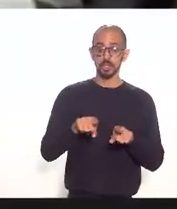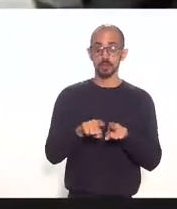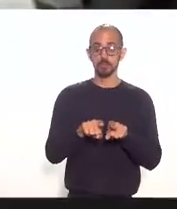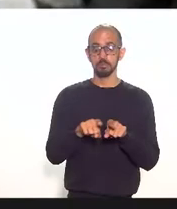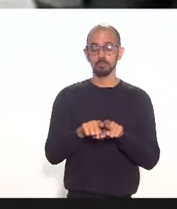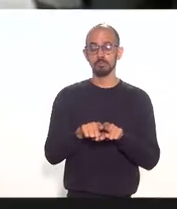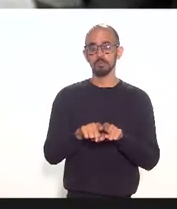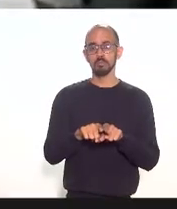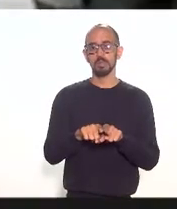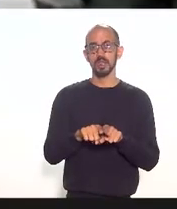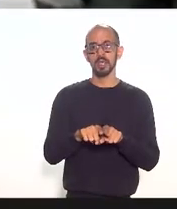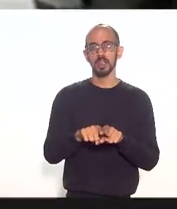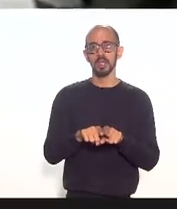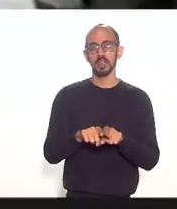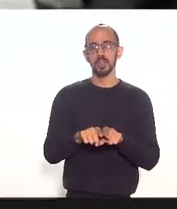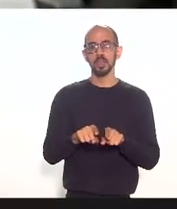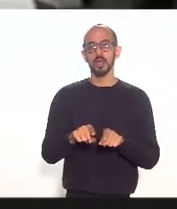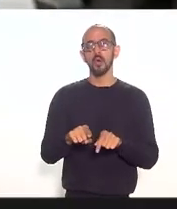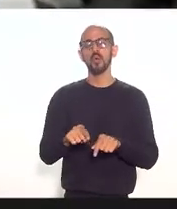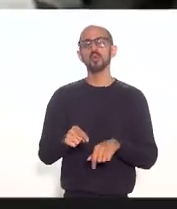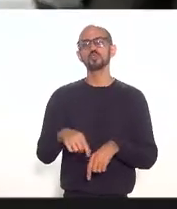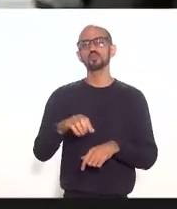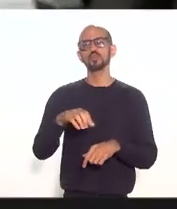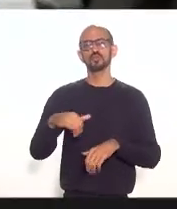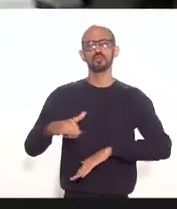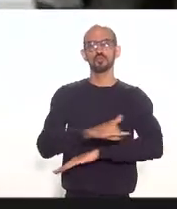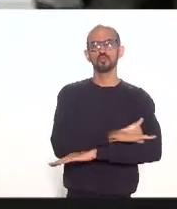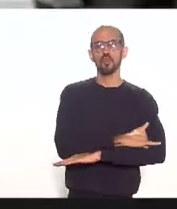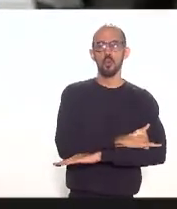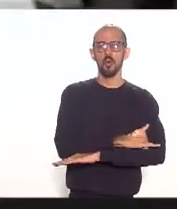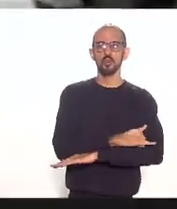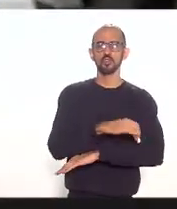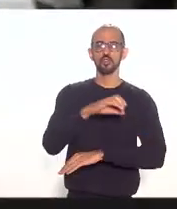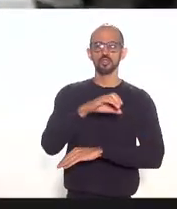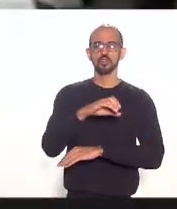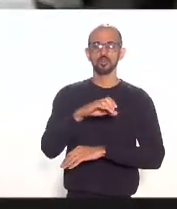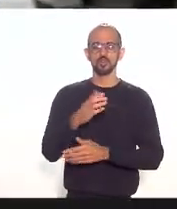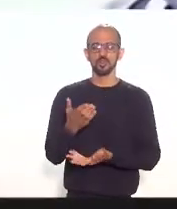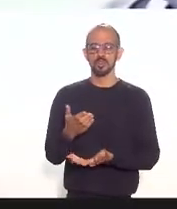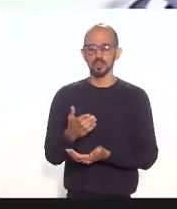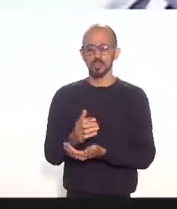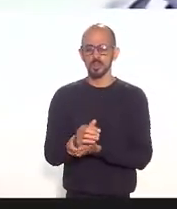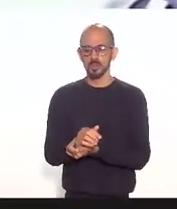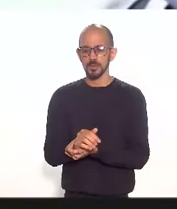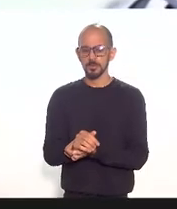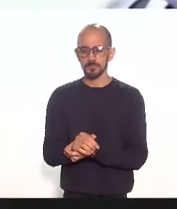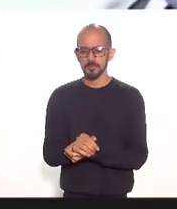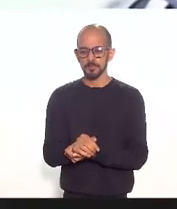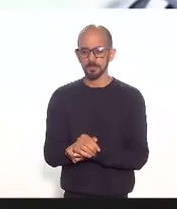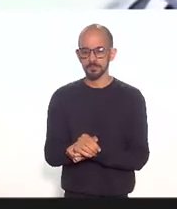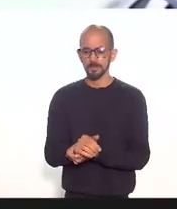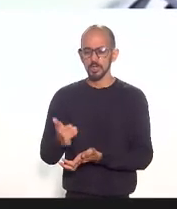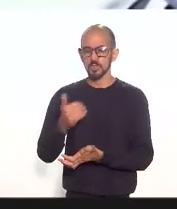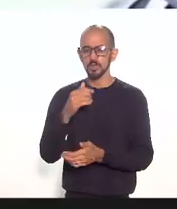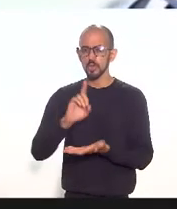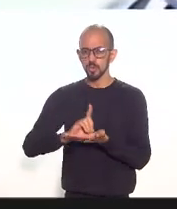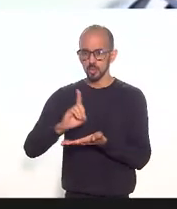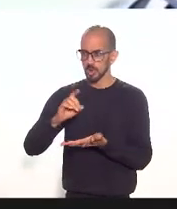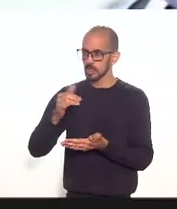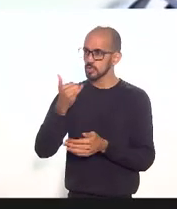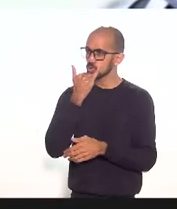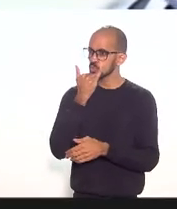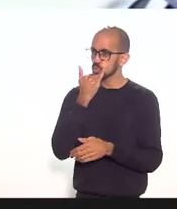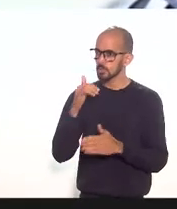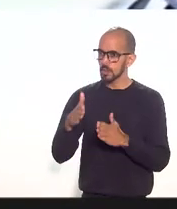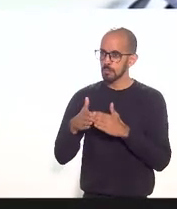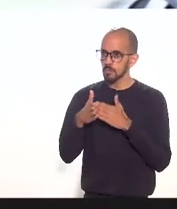dizer que inclusive os voos cold share porque com isso você consegue que todas doutora como eu não